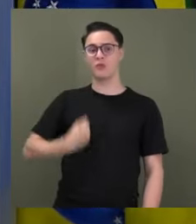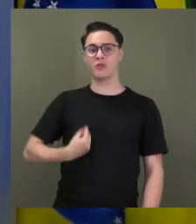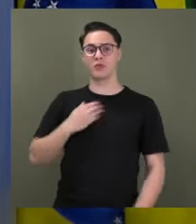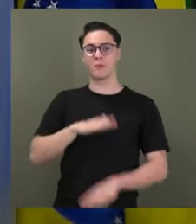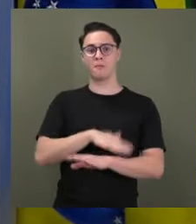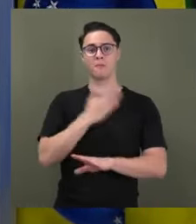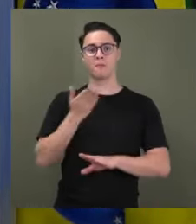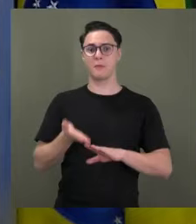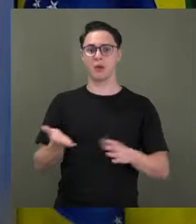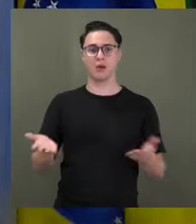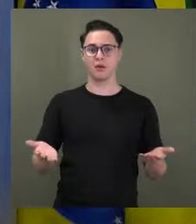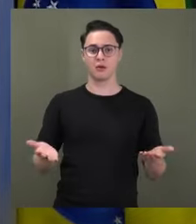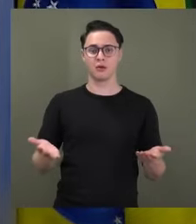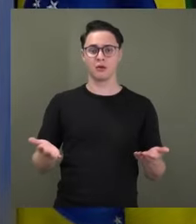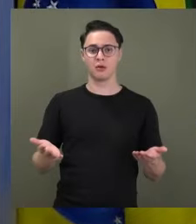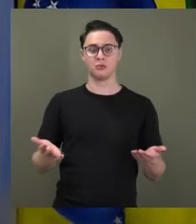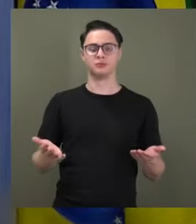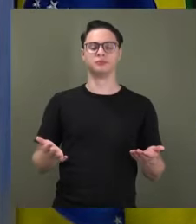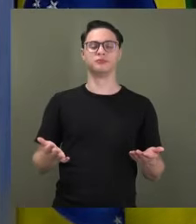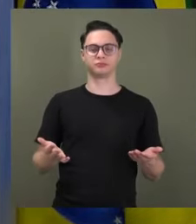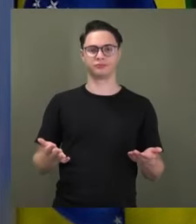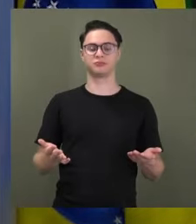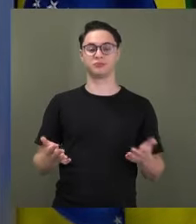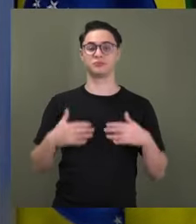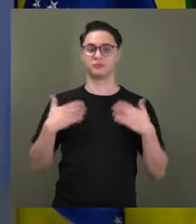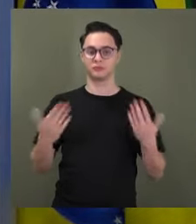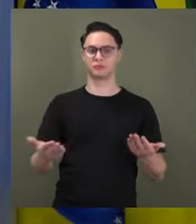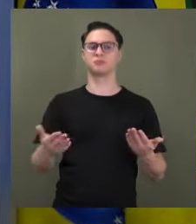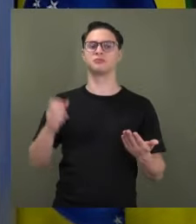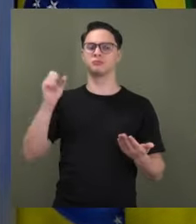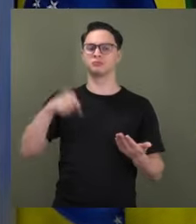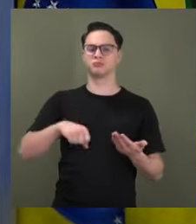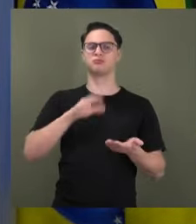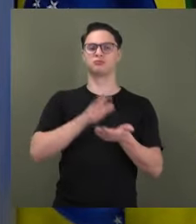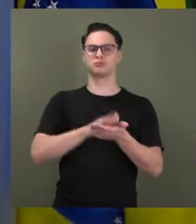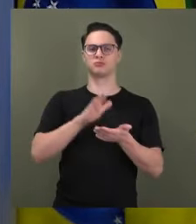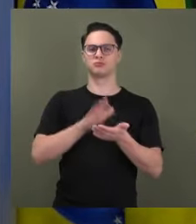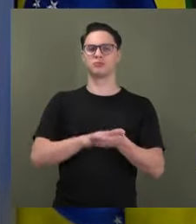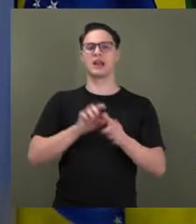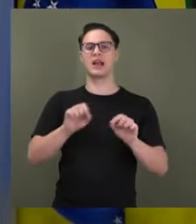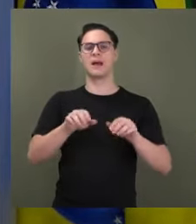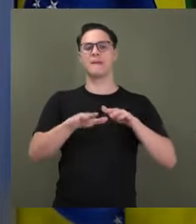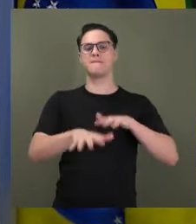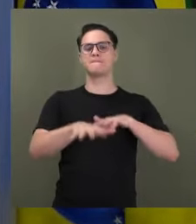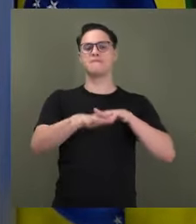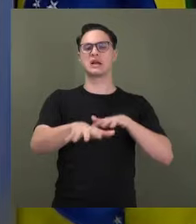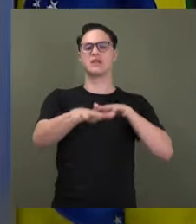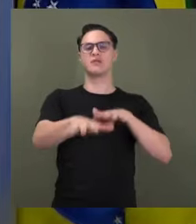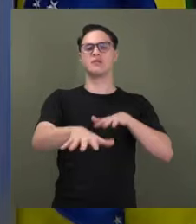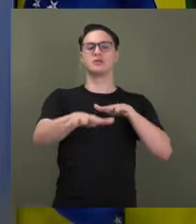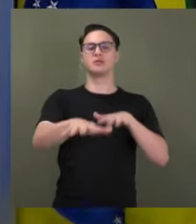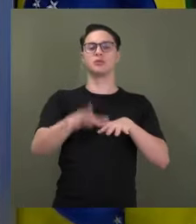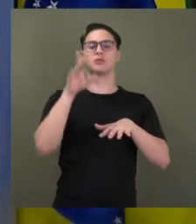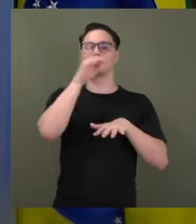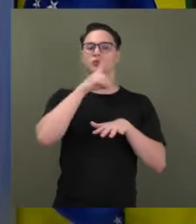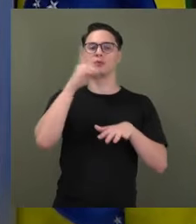Por tudo isso, é digno de louvor a manifestação democrática de cidadania do último